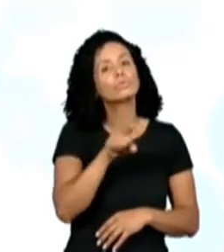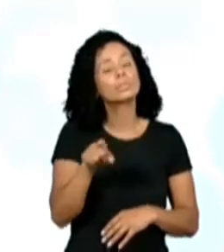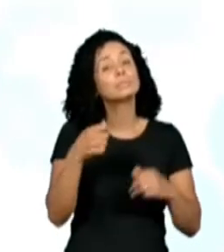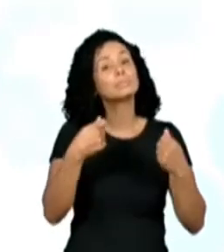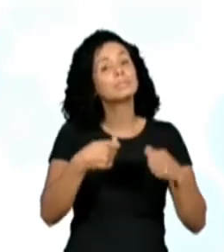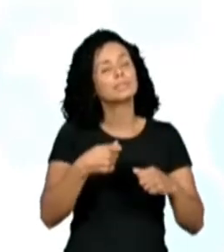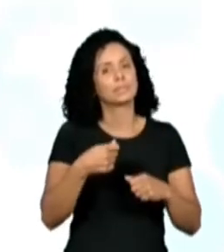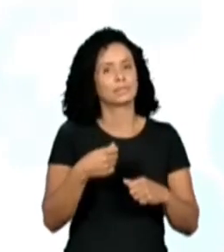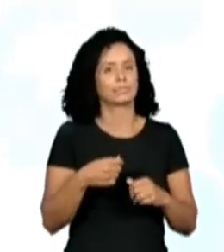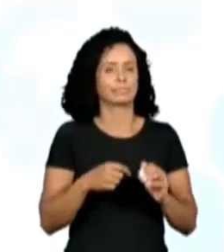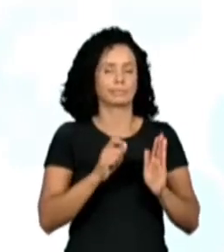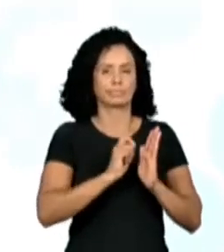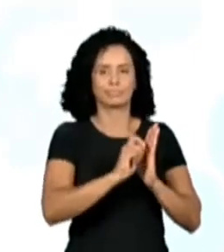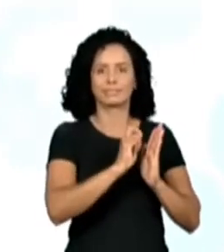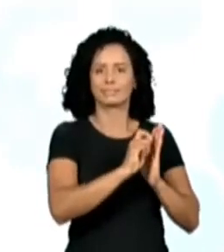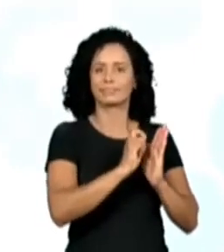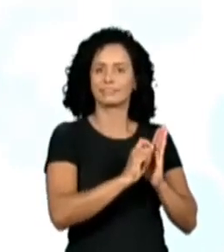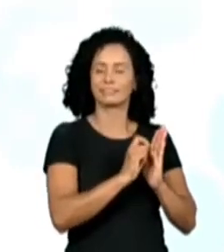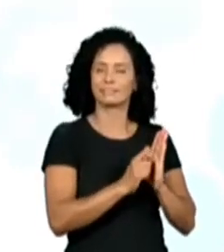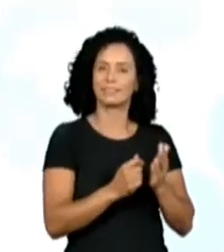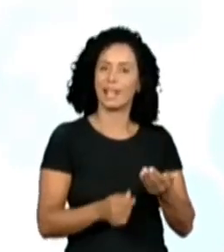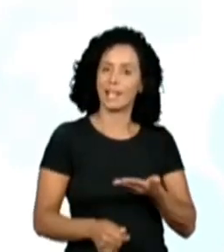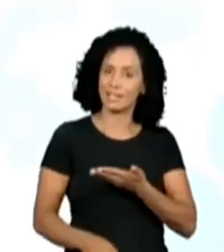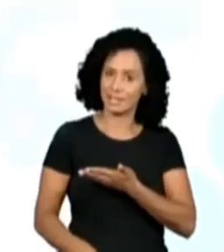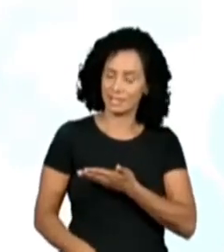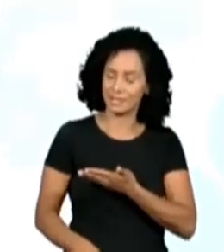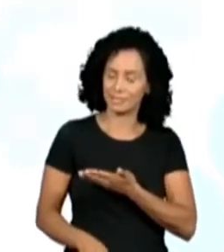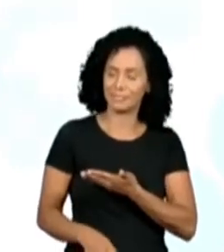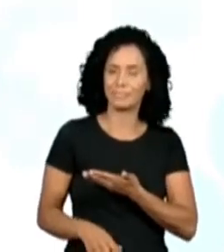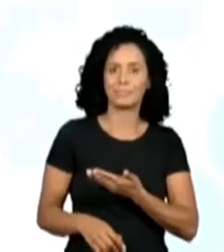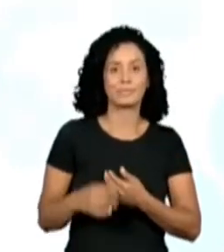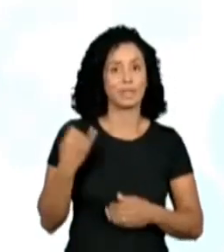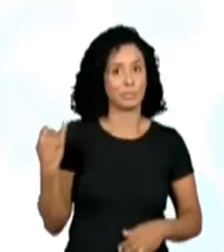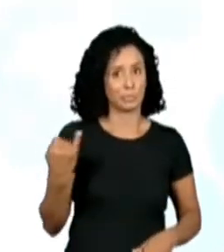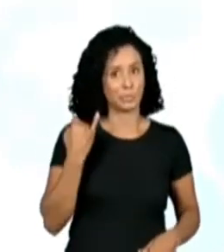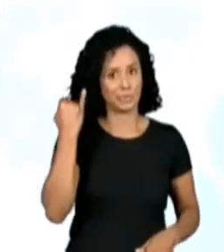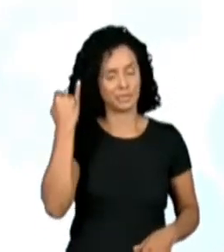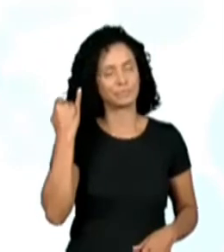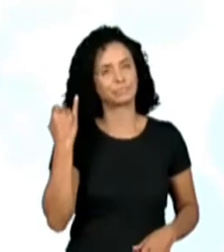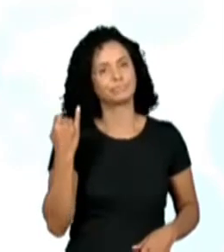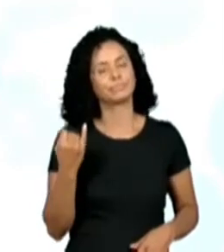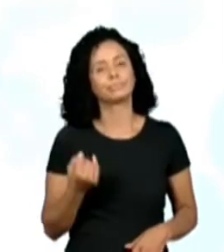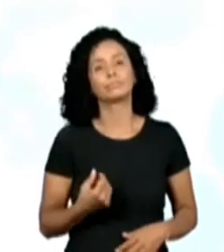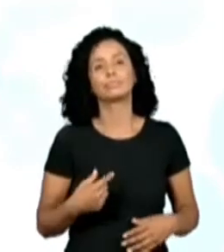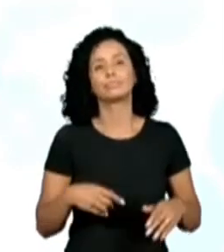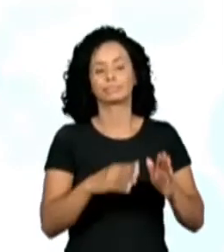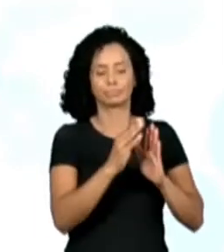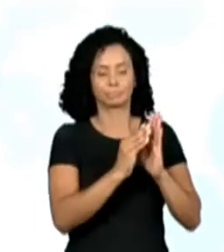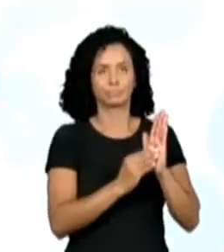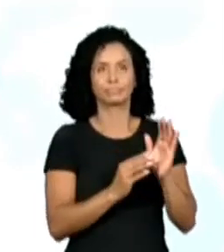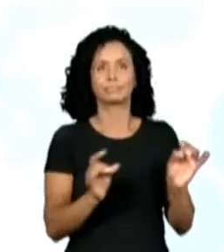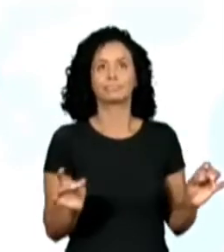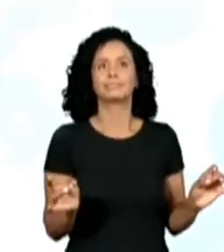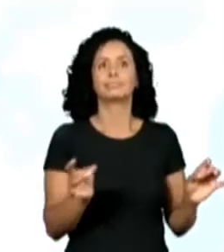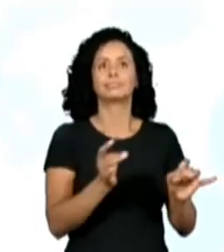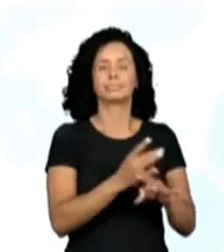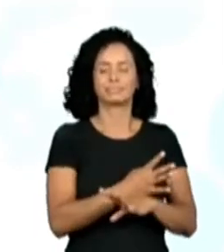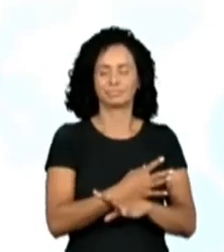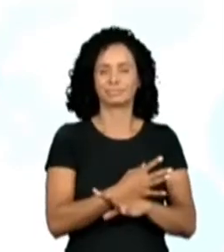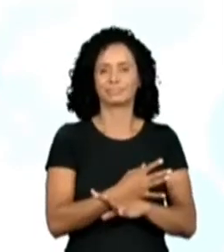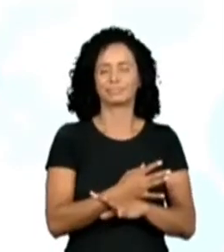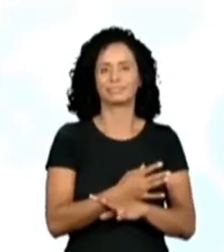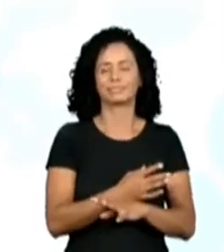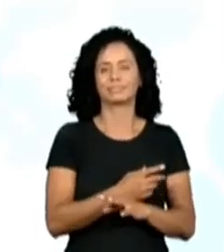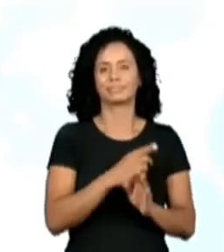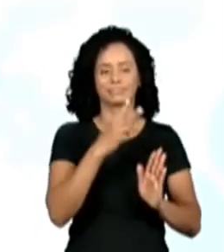você aprendeu aquela coisinha importante, né? Para organizar, ok? Então, os nossos first records estão aqui para a gente,